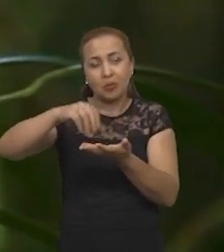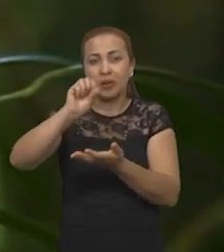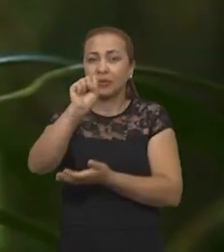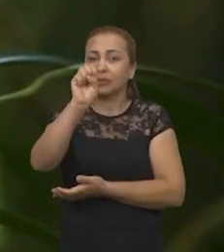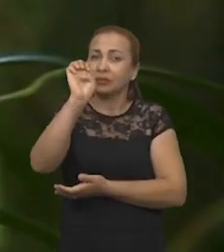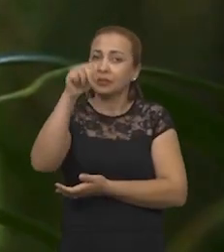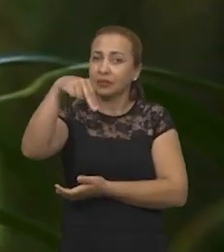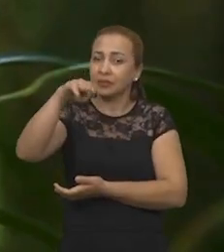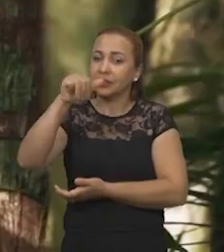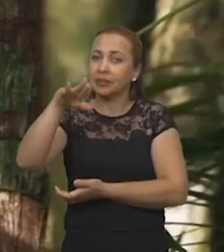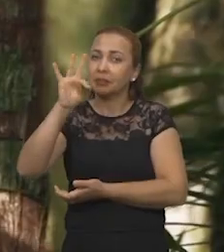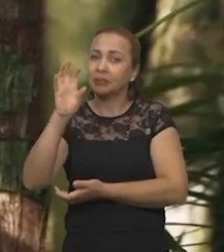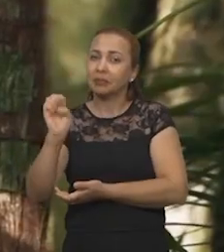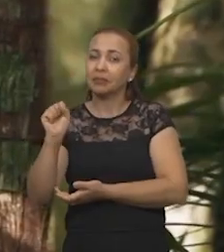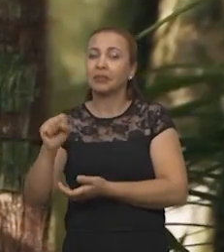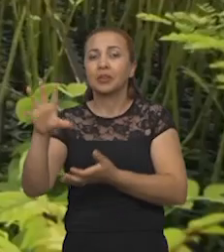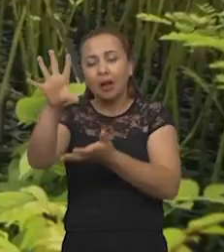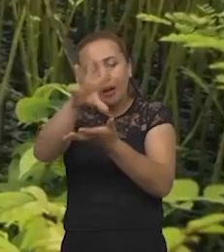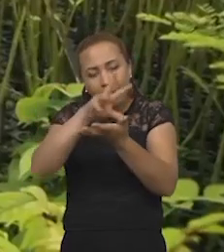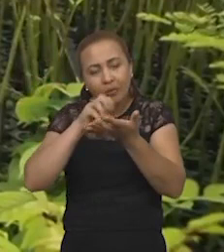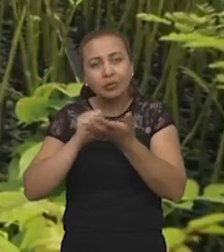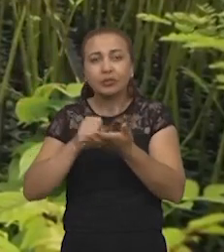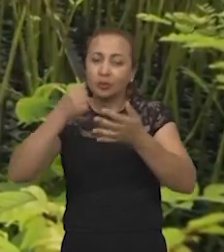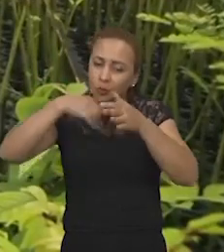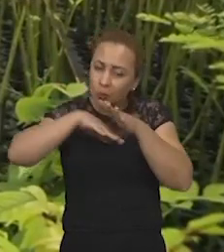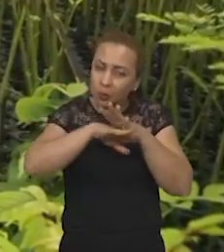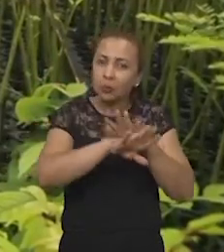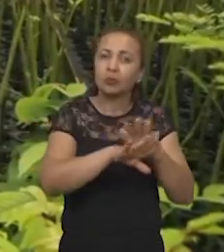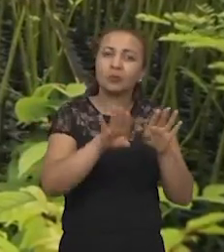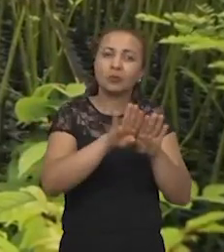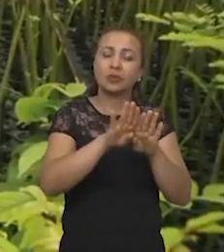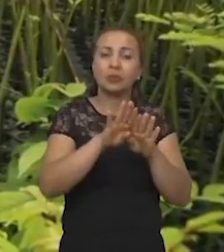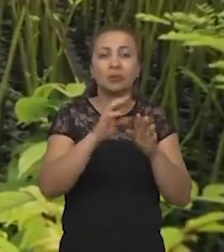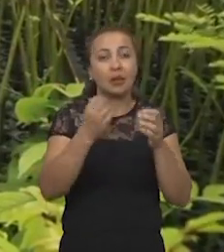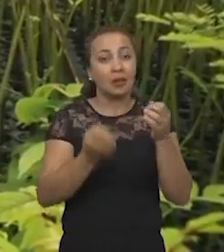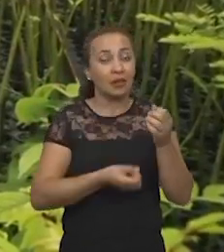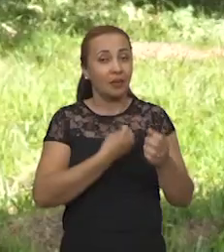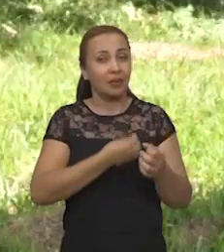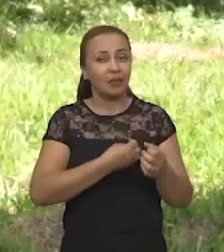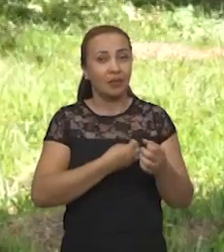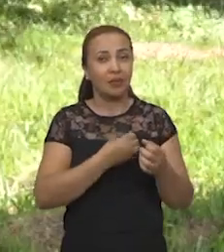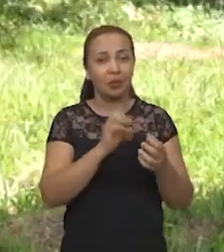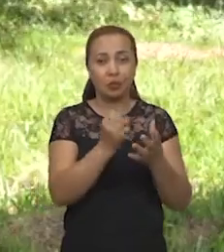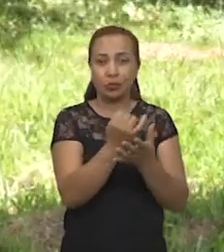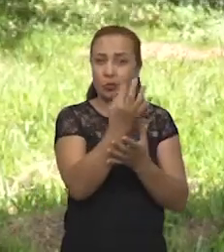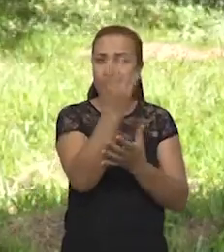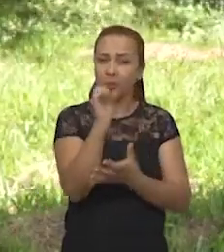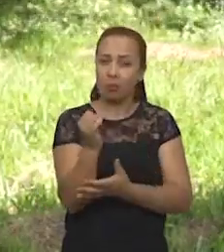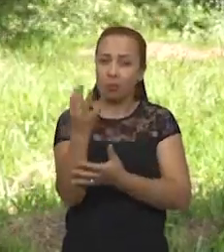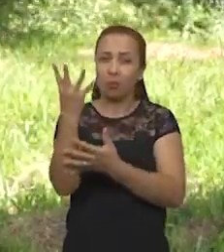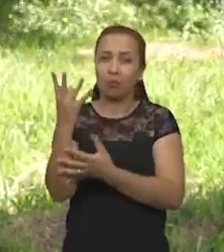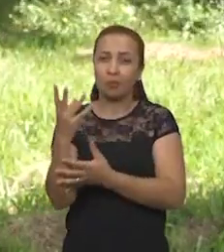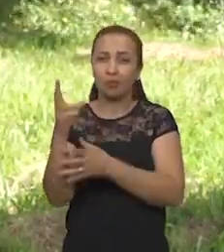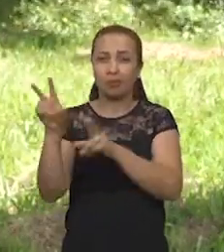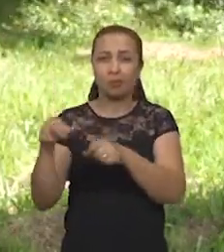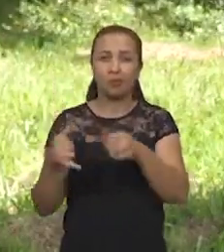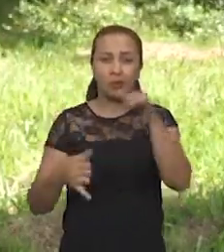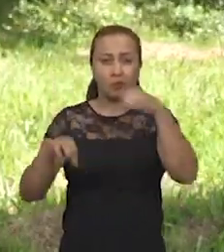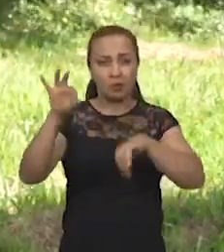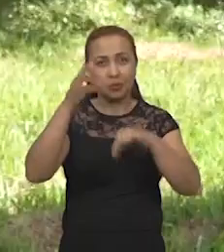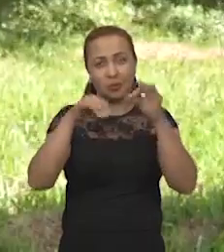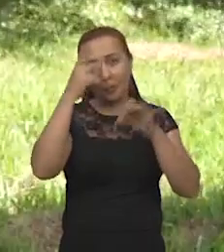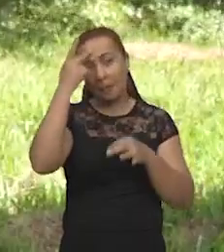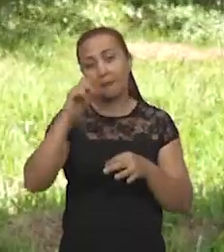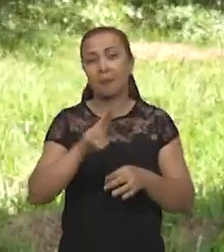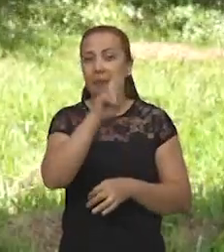coleta de sementes das árvores e a reprodução delas em viveiros de muda, para que essas mudas sejam utilizadas